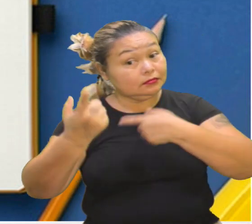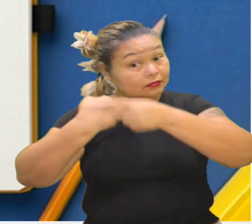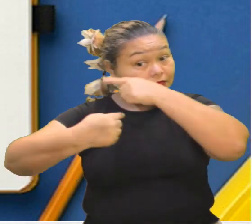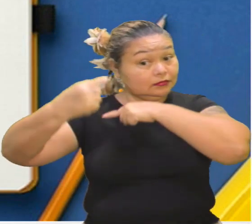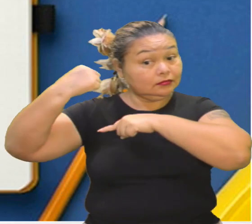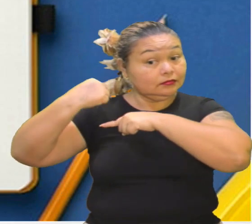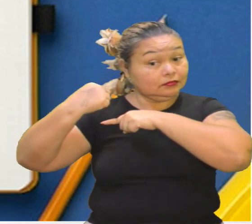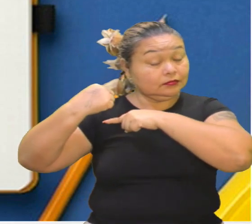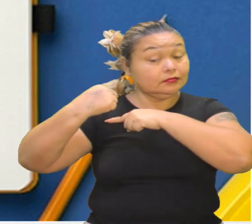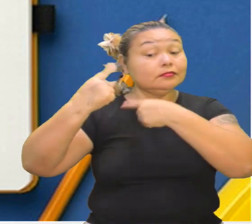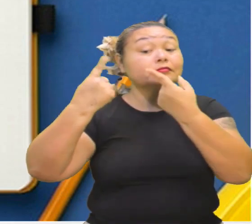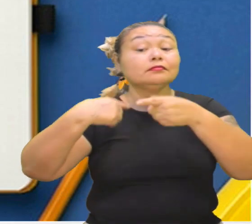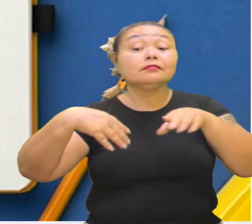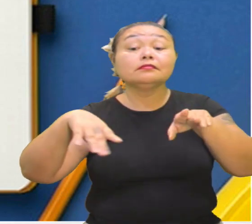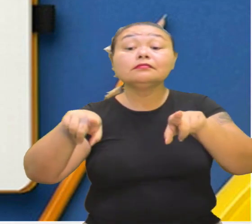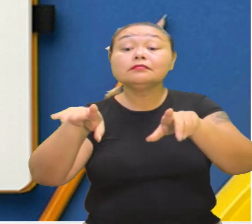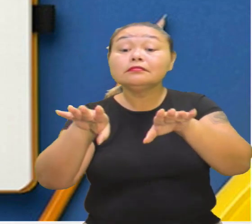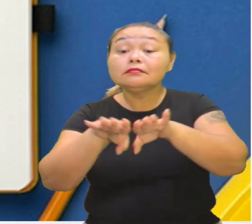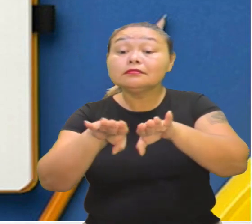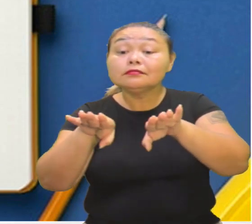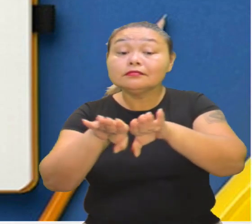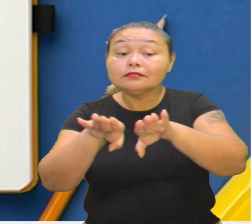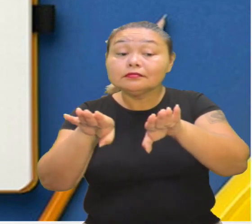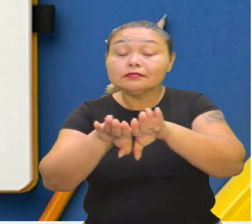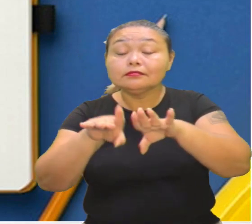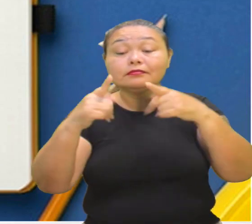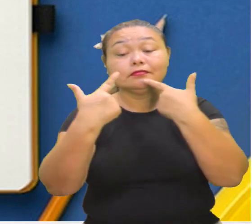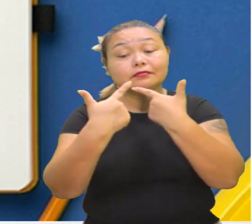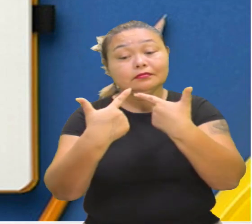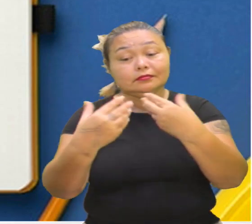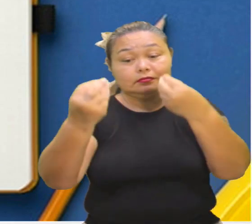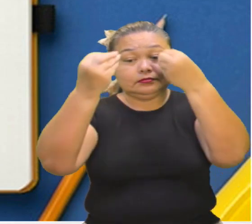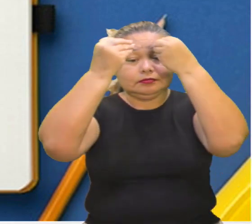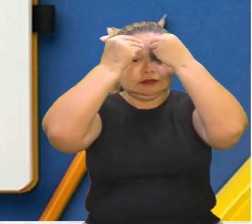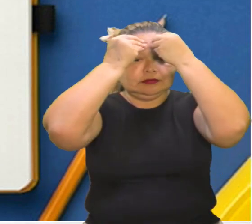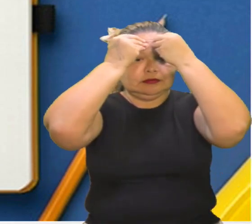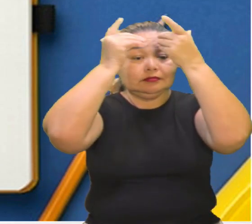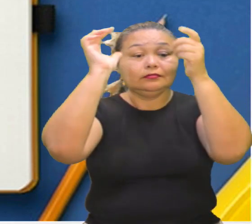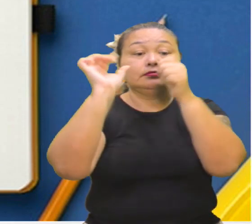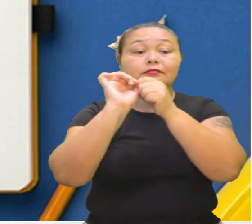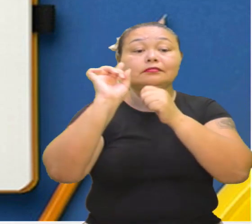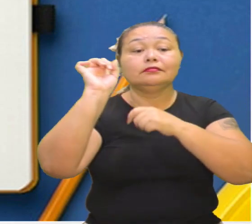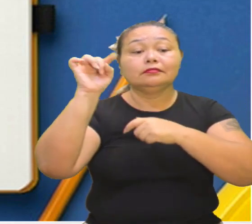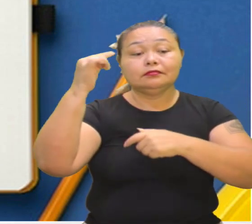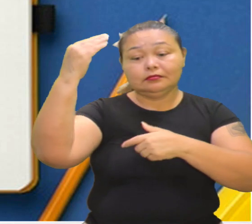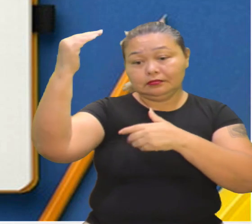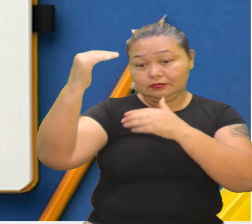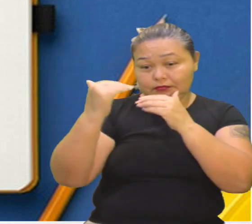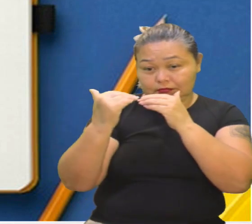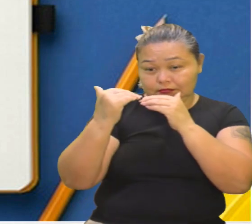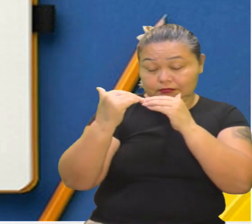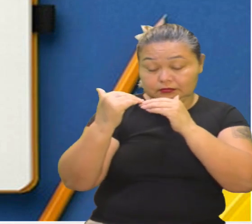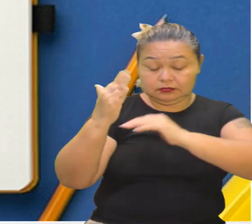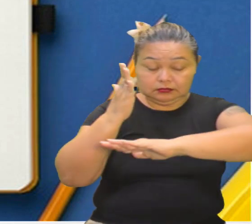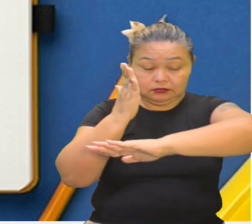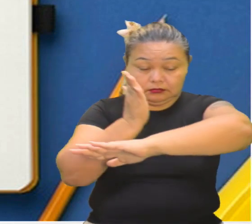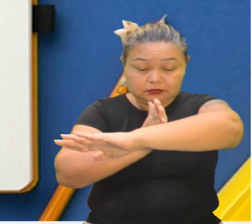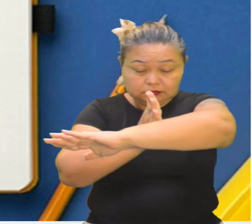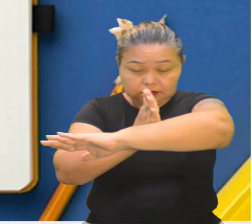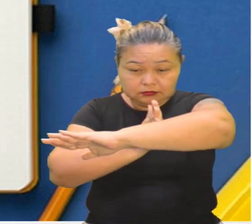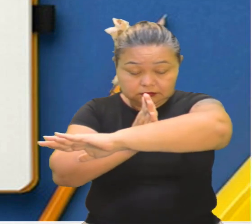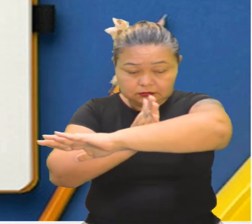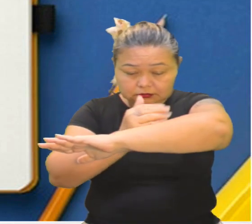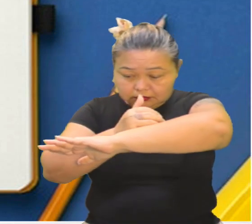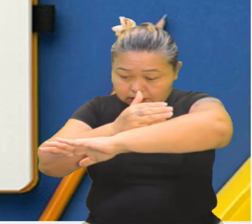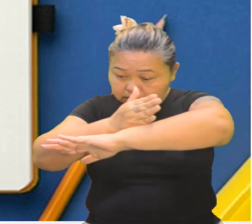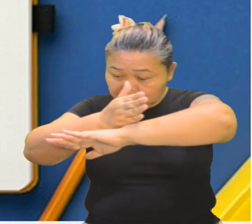E também a linguagem, gente, ó! Então, está aqui. Vamos falar do iluminismo renascentivo, saiu da Idade Média